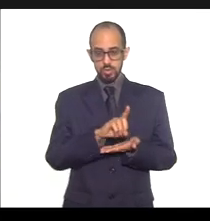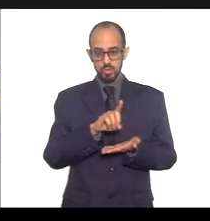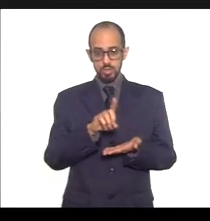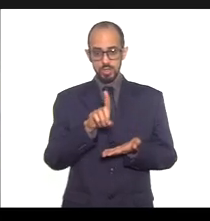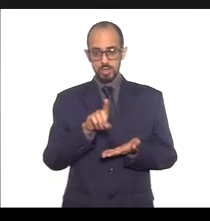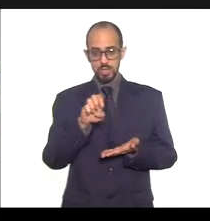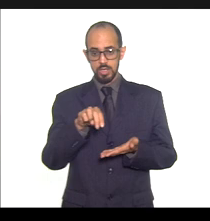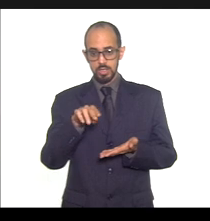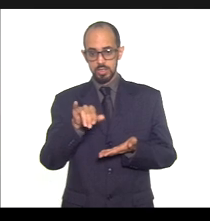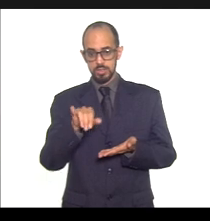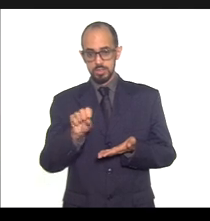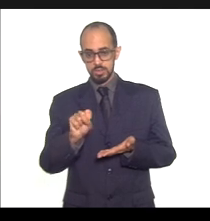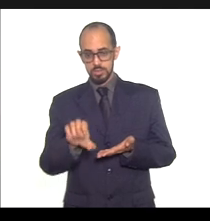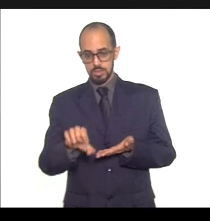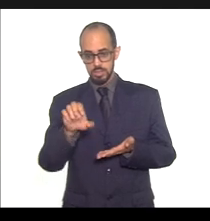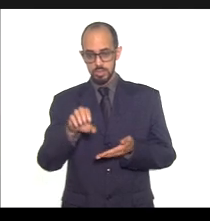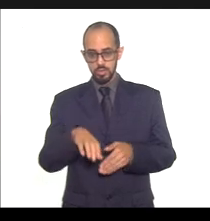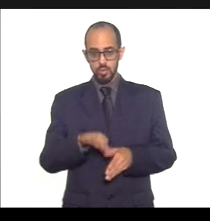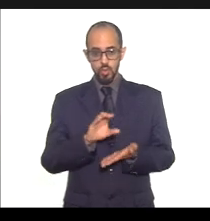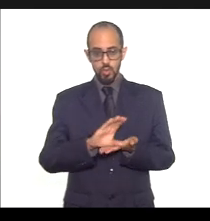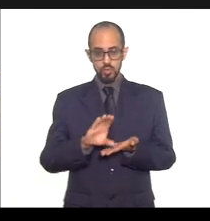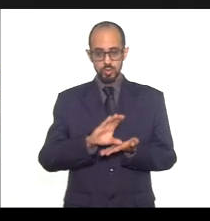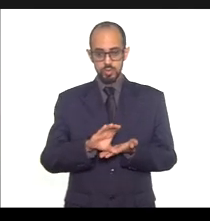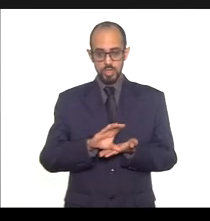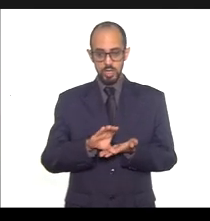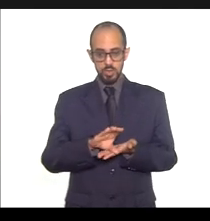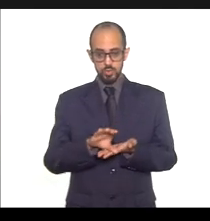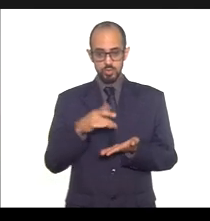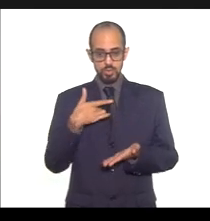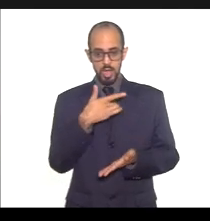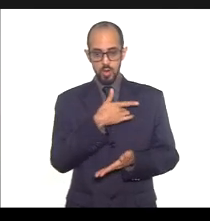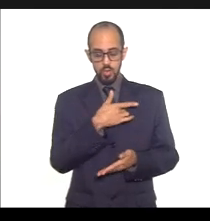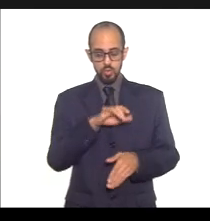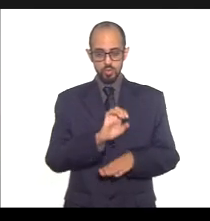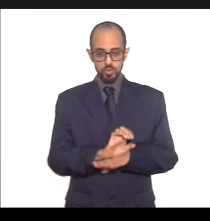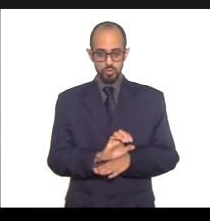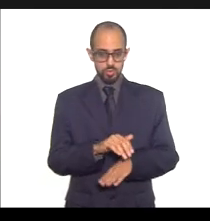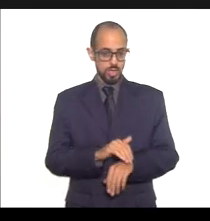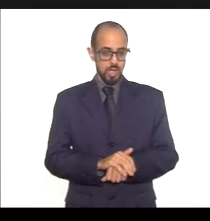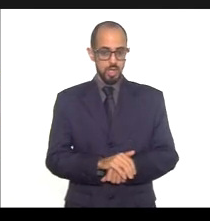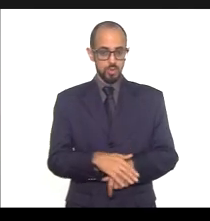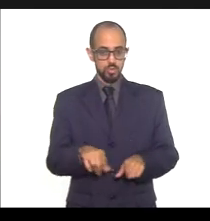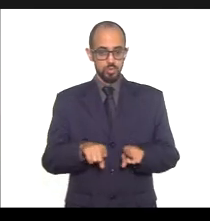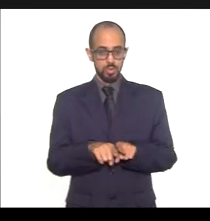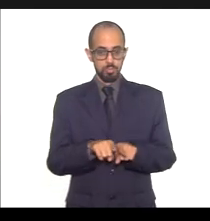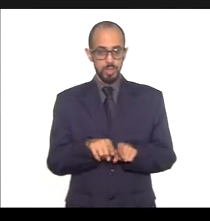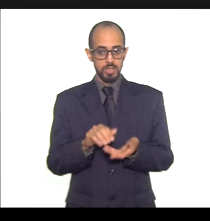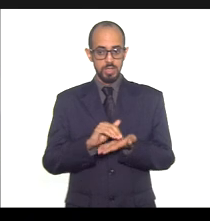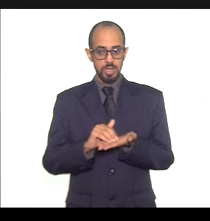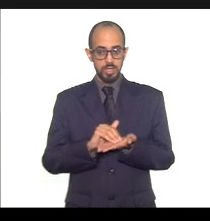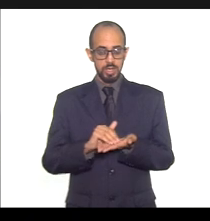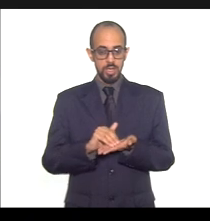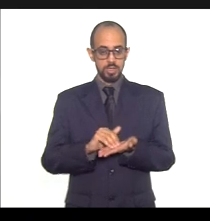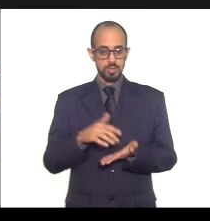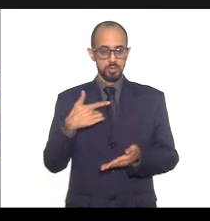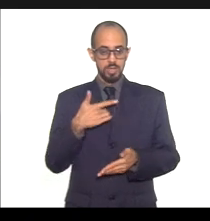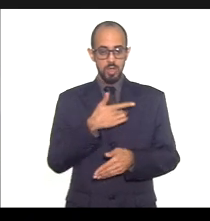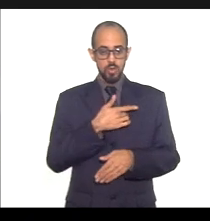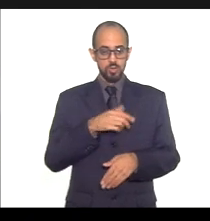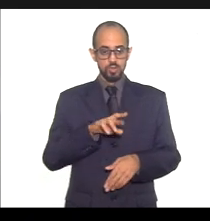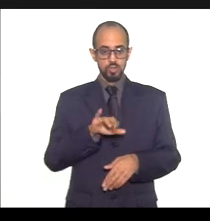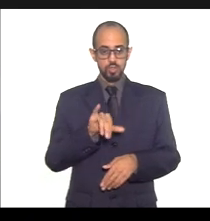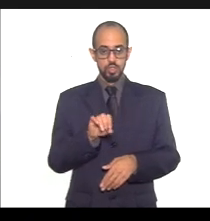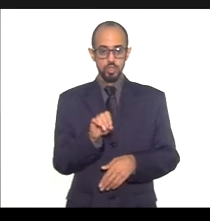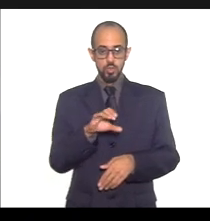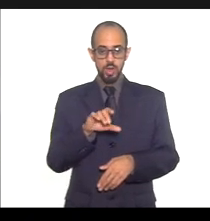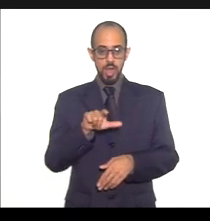Saúde. Maria Augusta, doutora Maria Augusta, Secretária de Saúde de Rio Claro e Vice-Presidente do